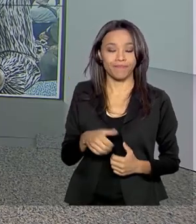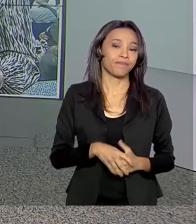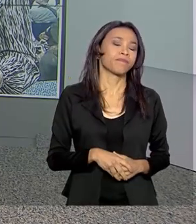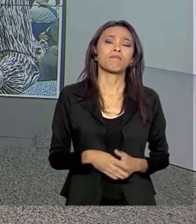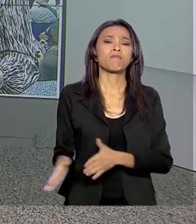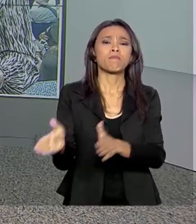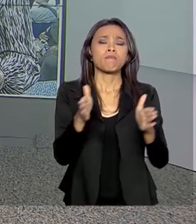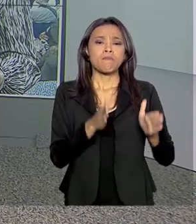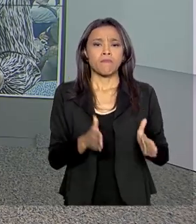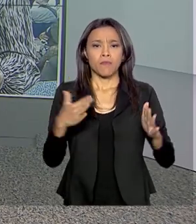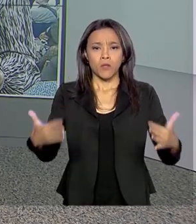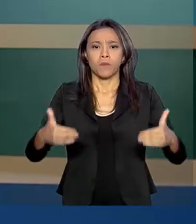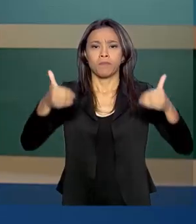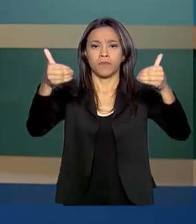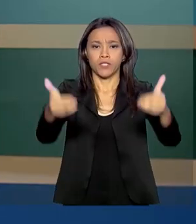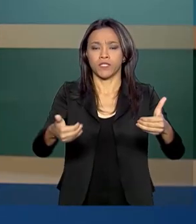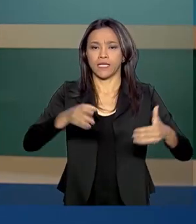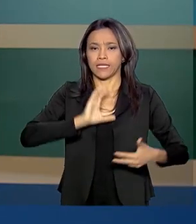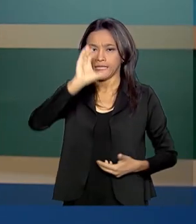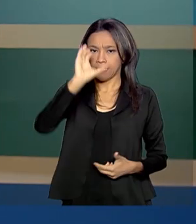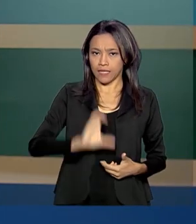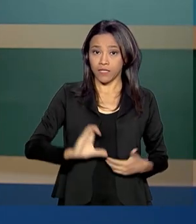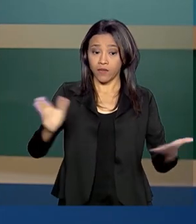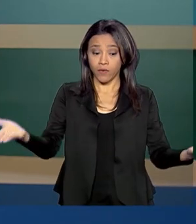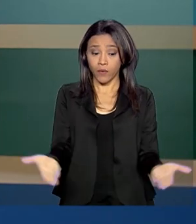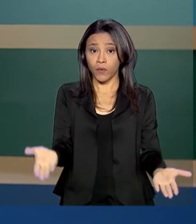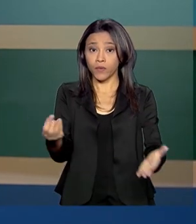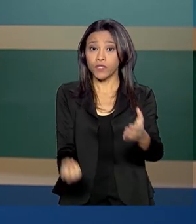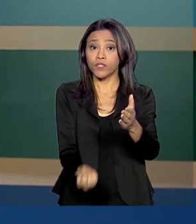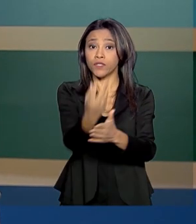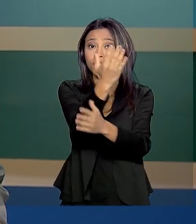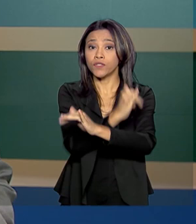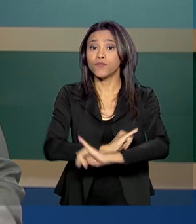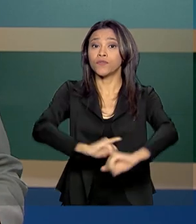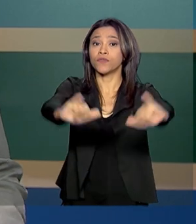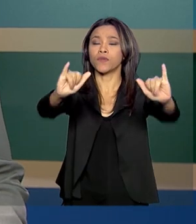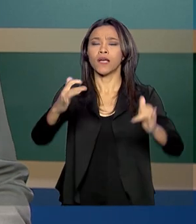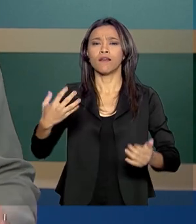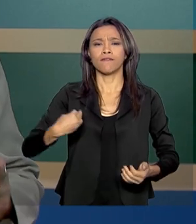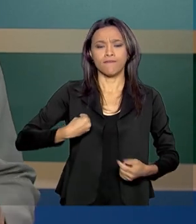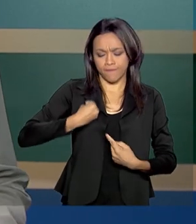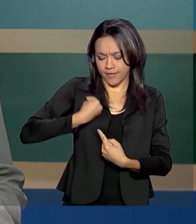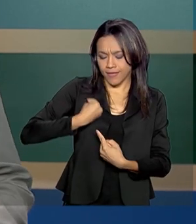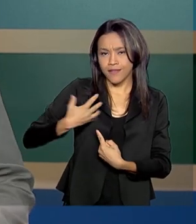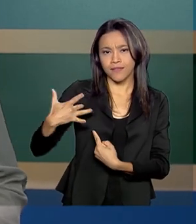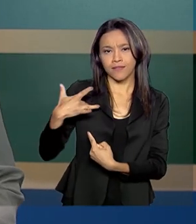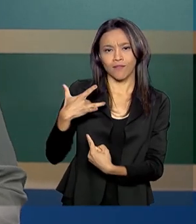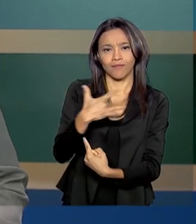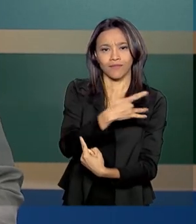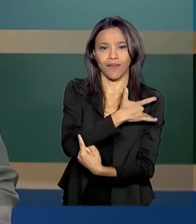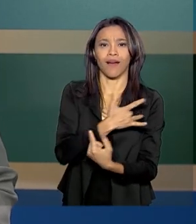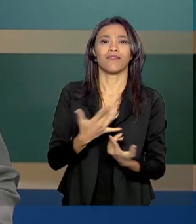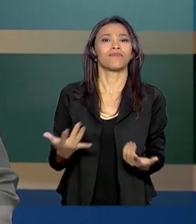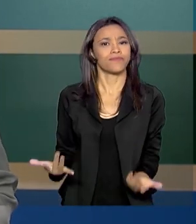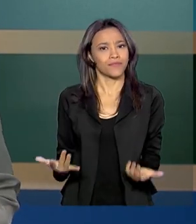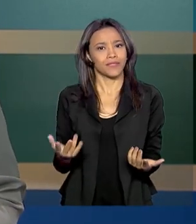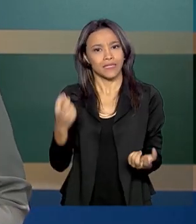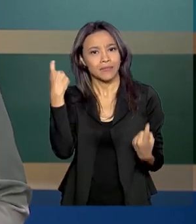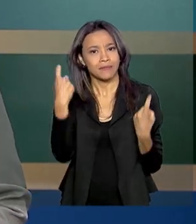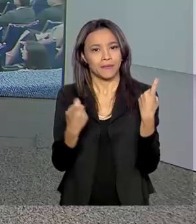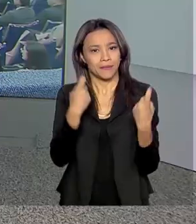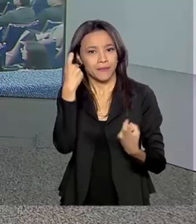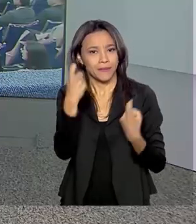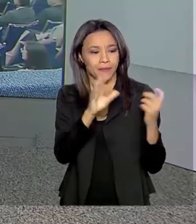O Ministério da Cidadania lança hoje o programa Vida Saudável com foco na qualidade de vida da população